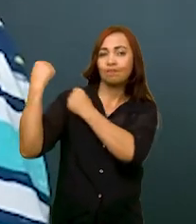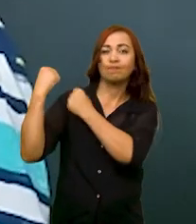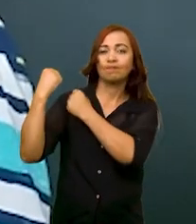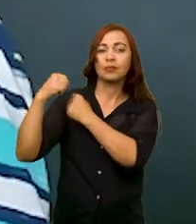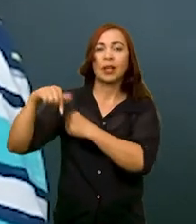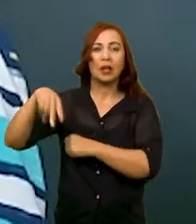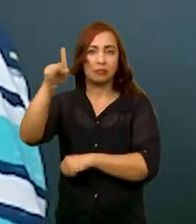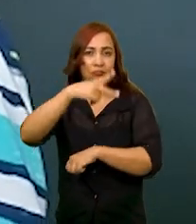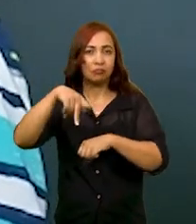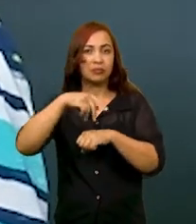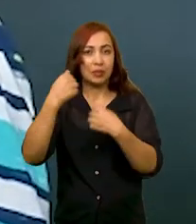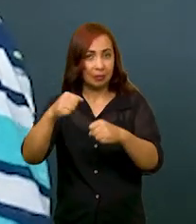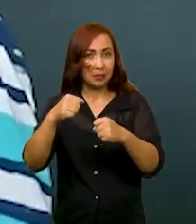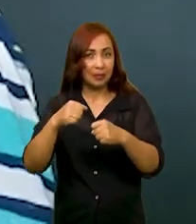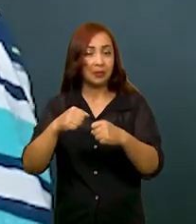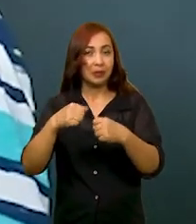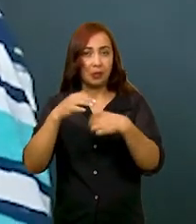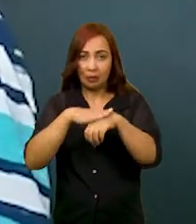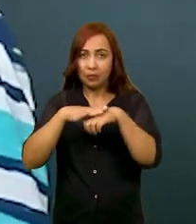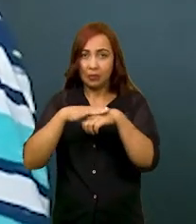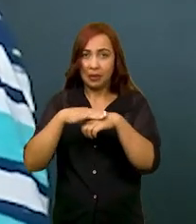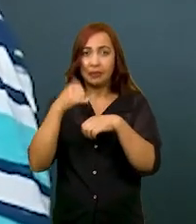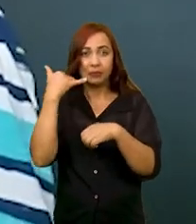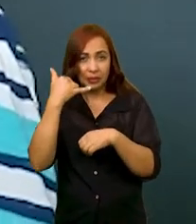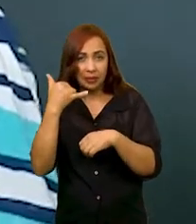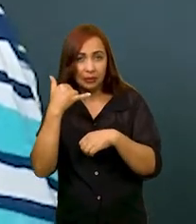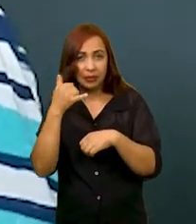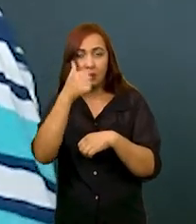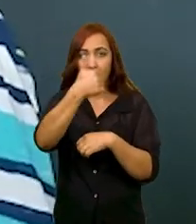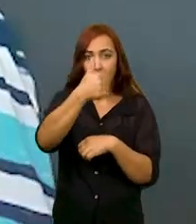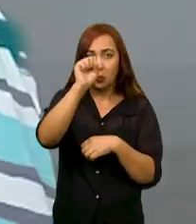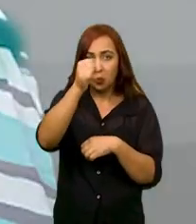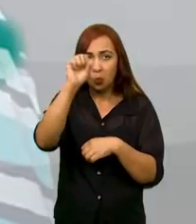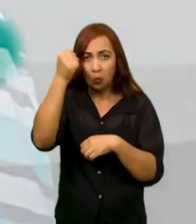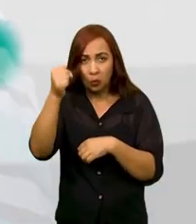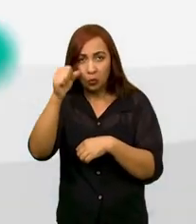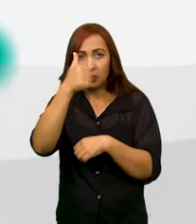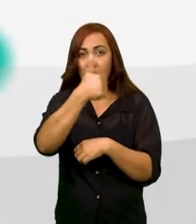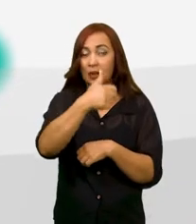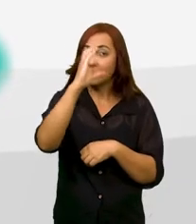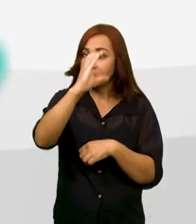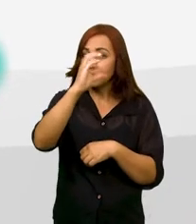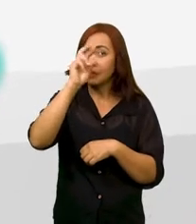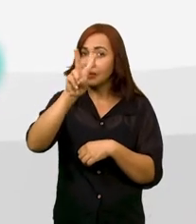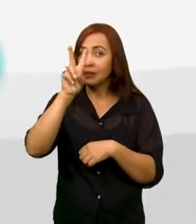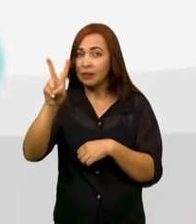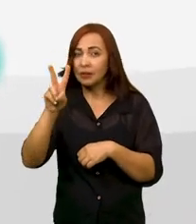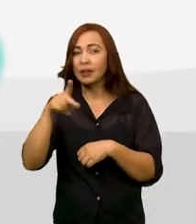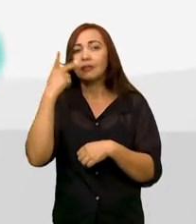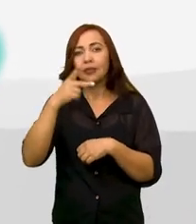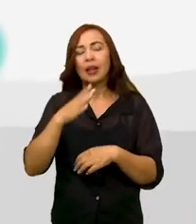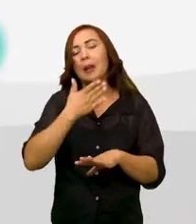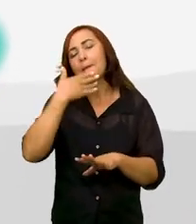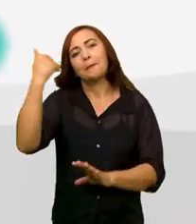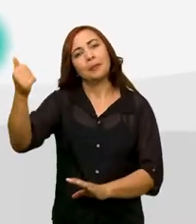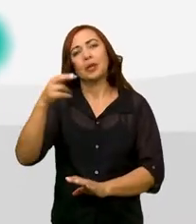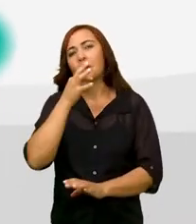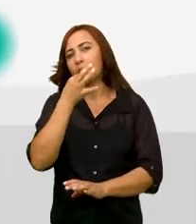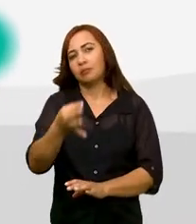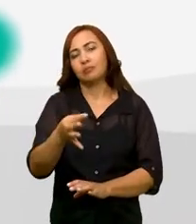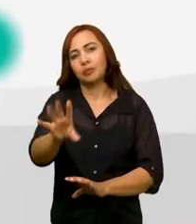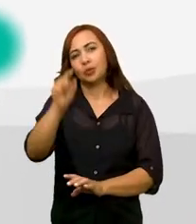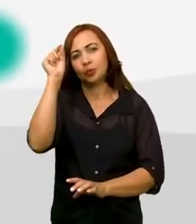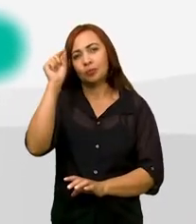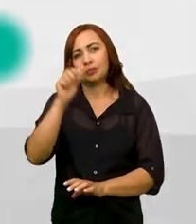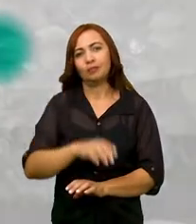você está precisando conversar, ligue para o CVV, ligue 188. Lembre-se que falar é sempre a melhor